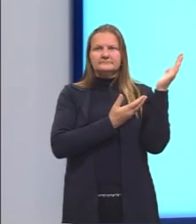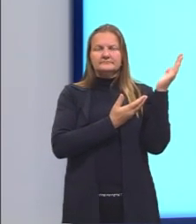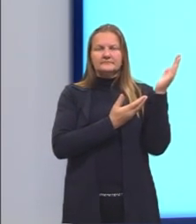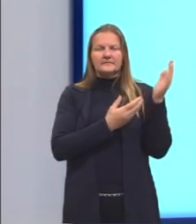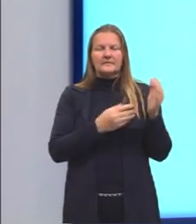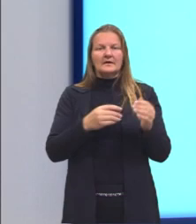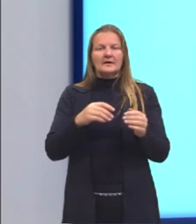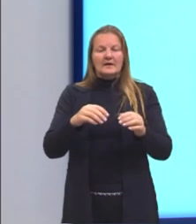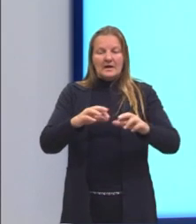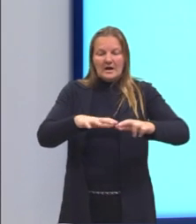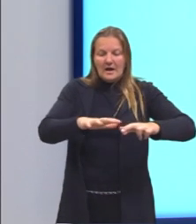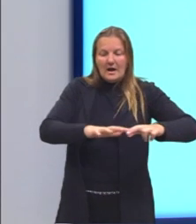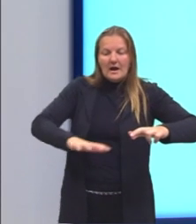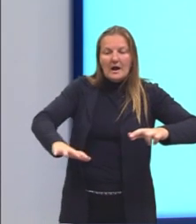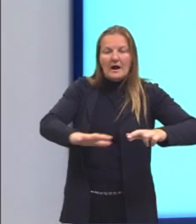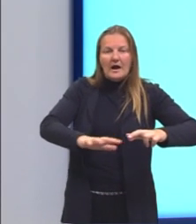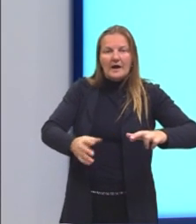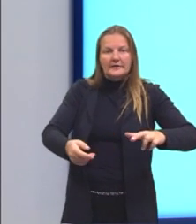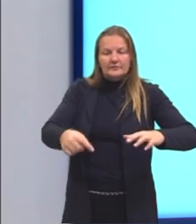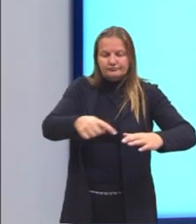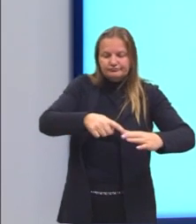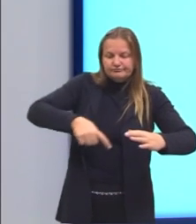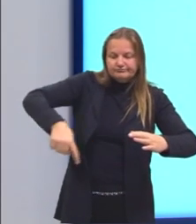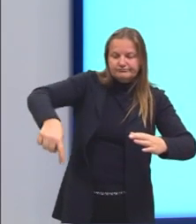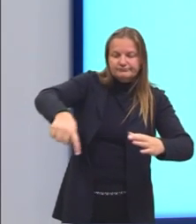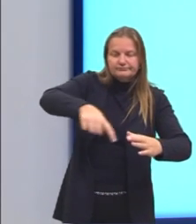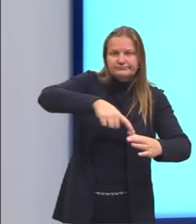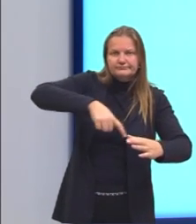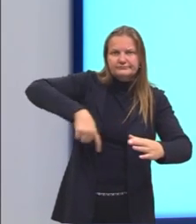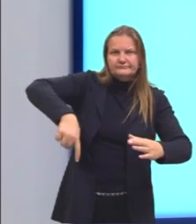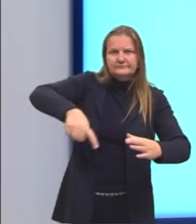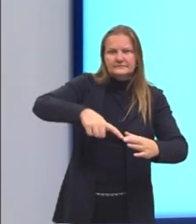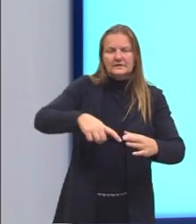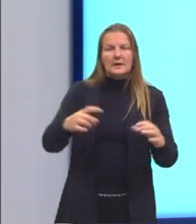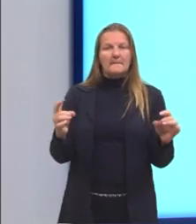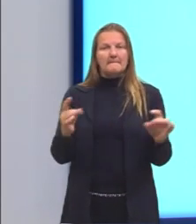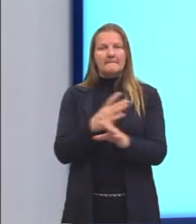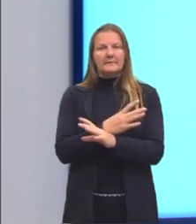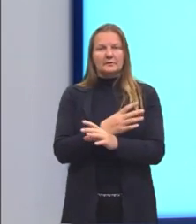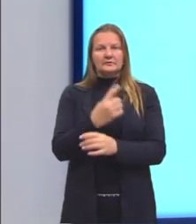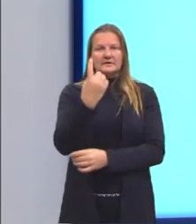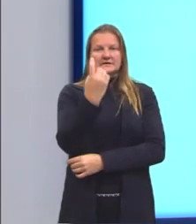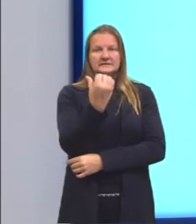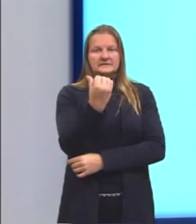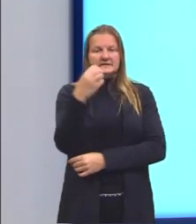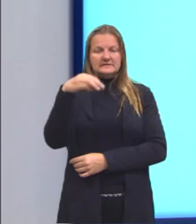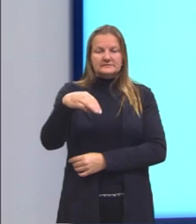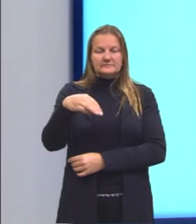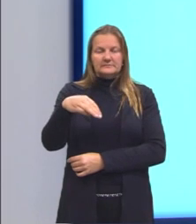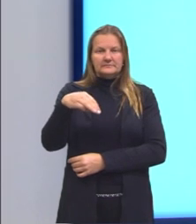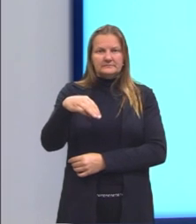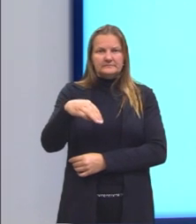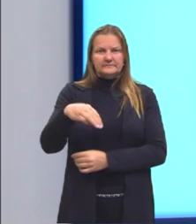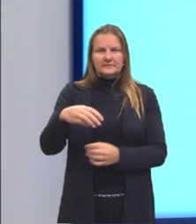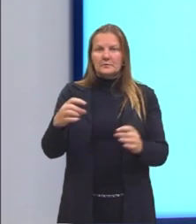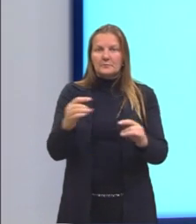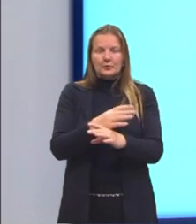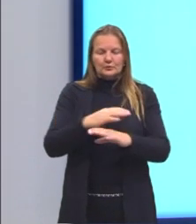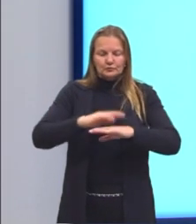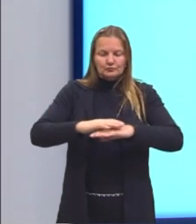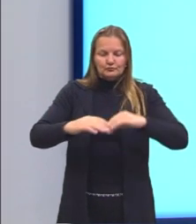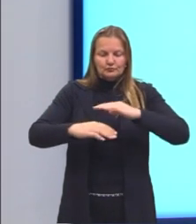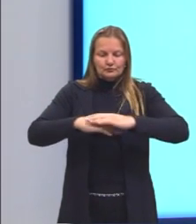pavimentada no formato de um círculo, a área que já existe, então, ela mede 6 metros e essa